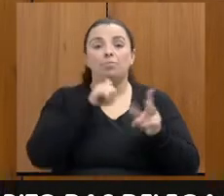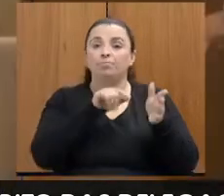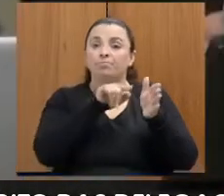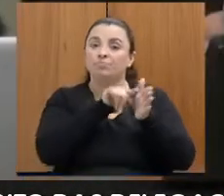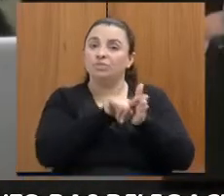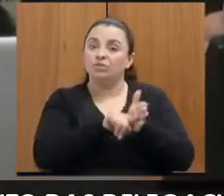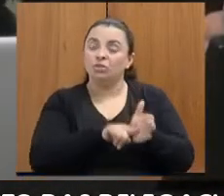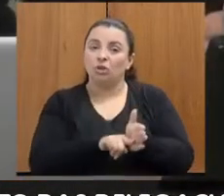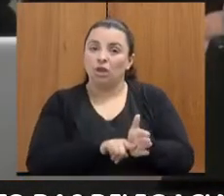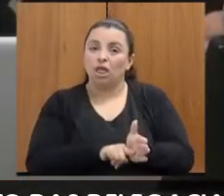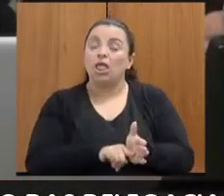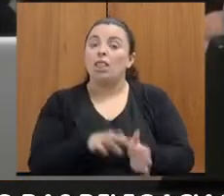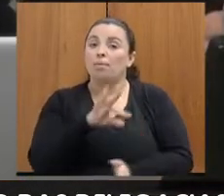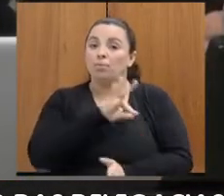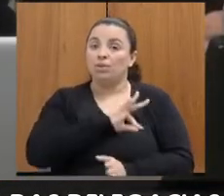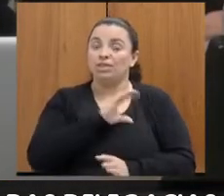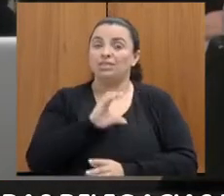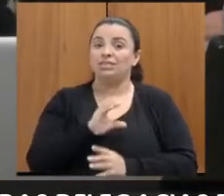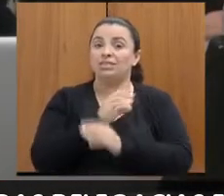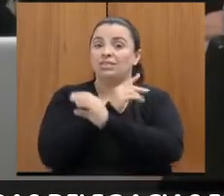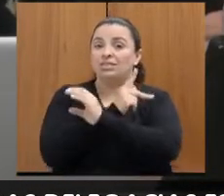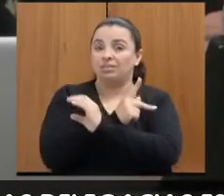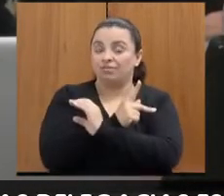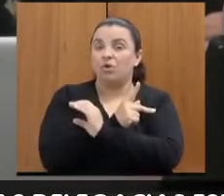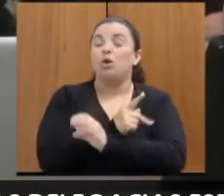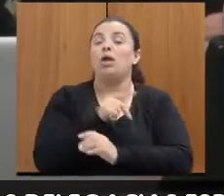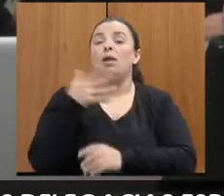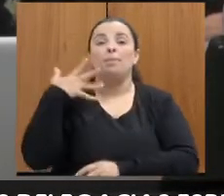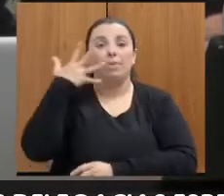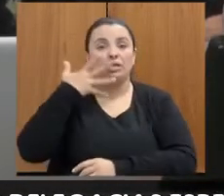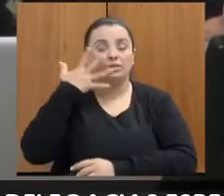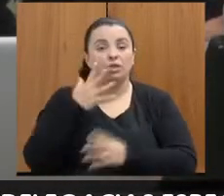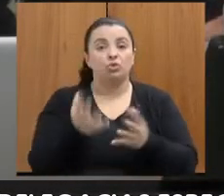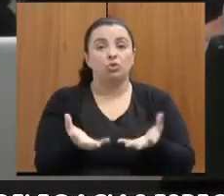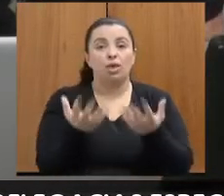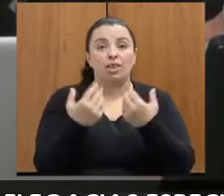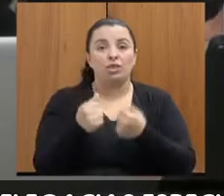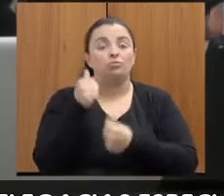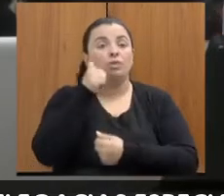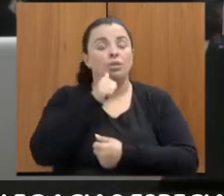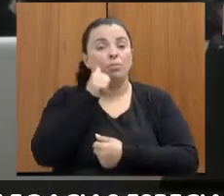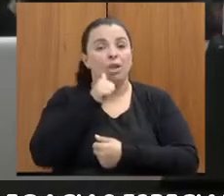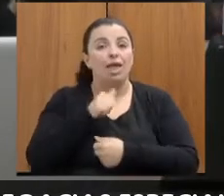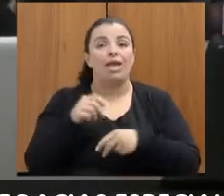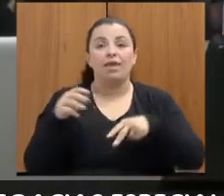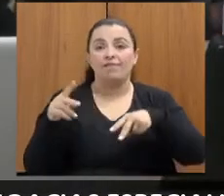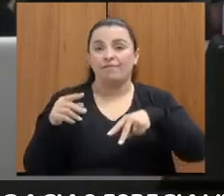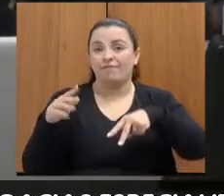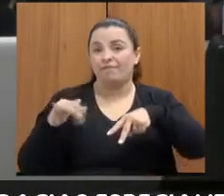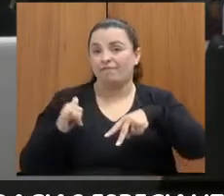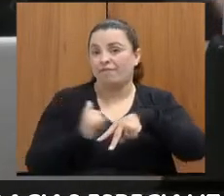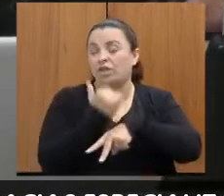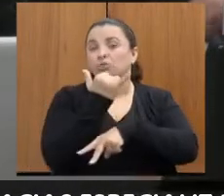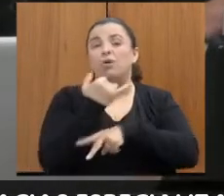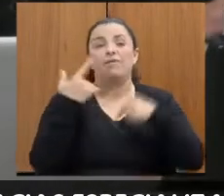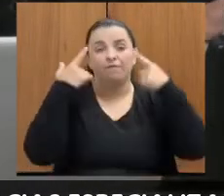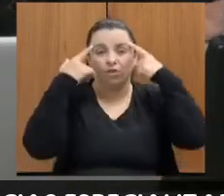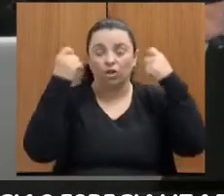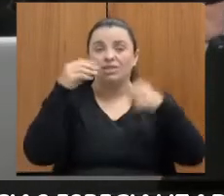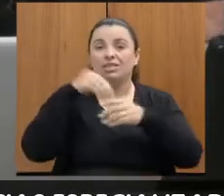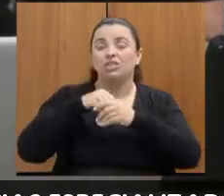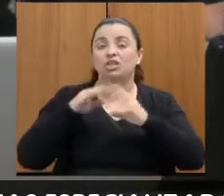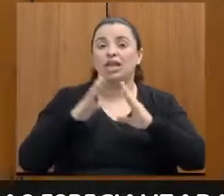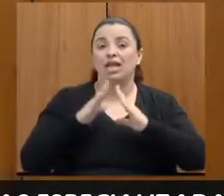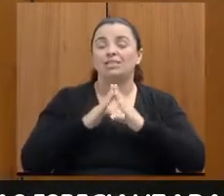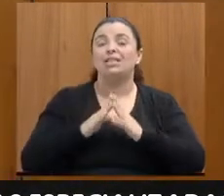Polícia Civil e palestrante sobre o atendimento à mulher vítima de violência doméstica do município de Tayobeiras, Minas Gerais, doutora